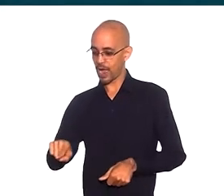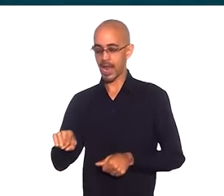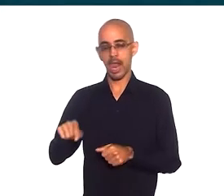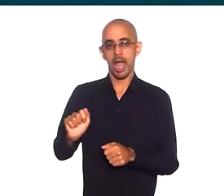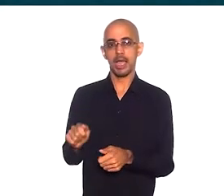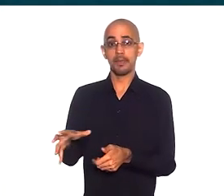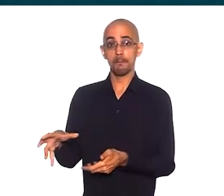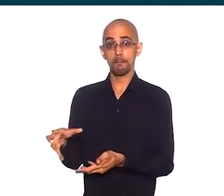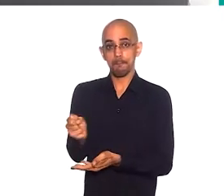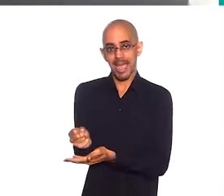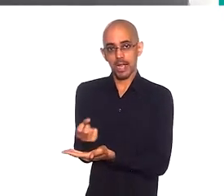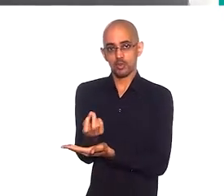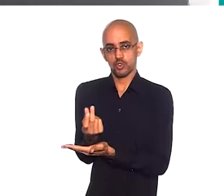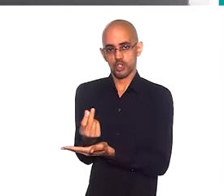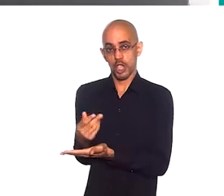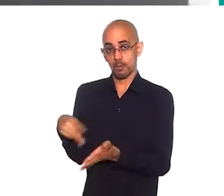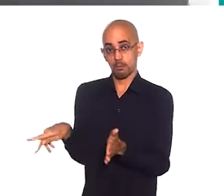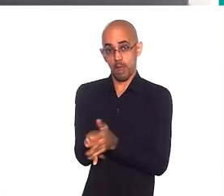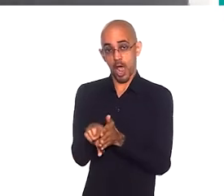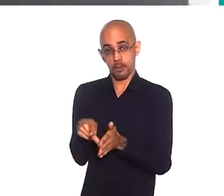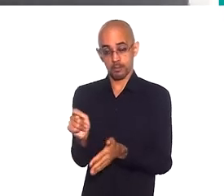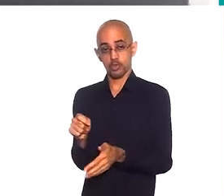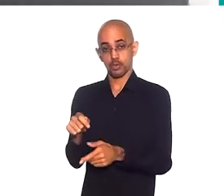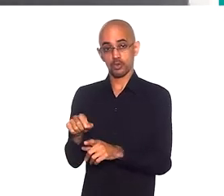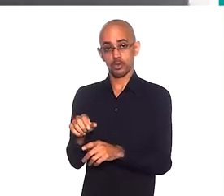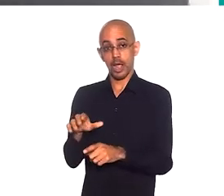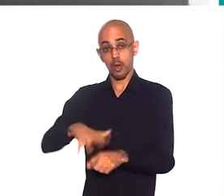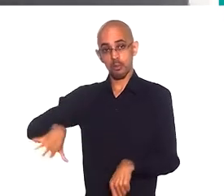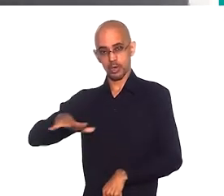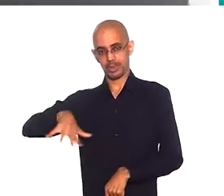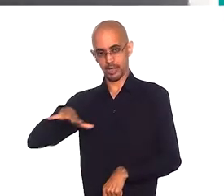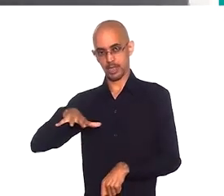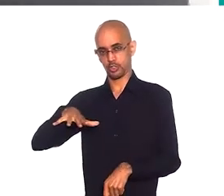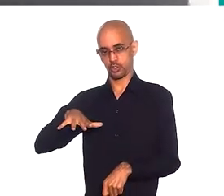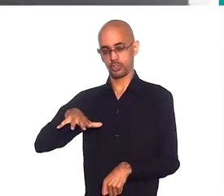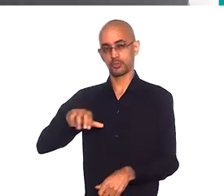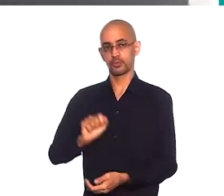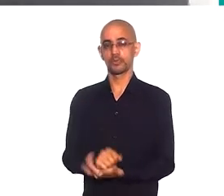e retira a sua moeda de compra.